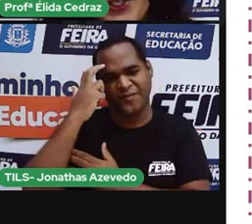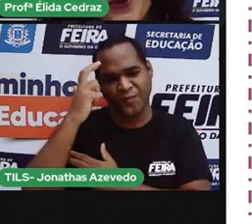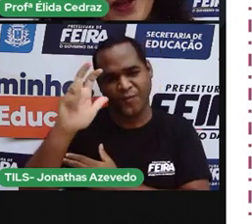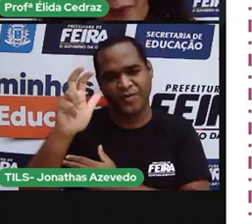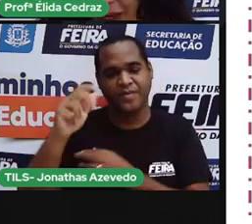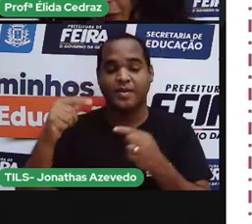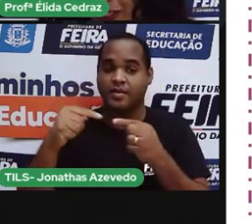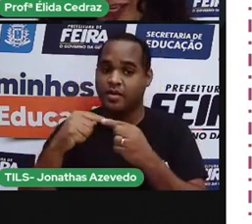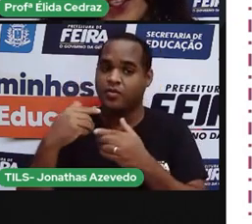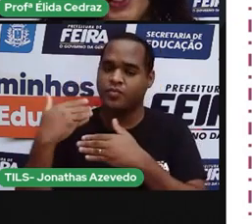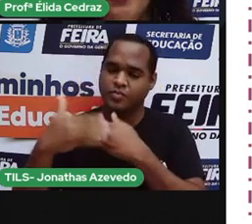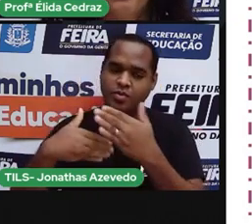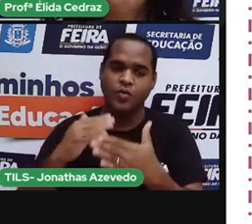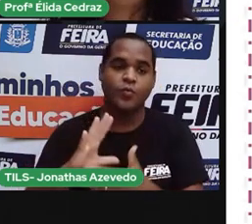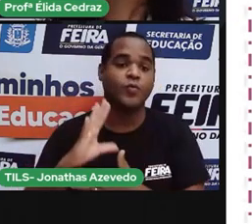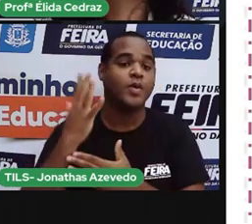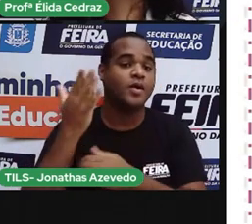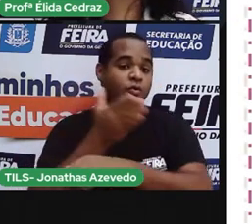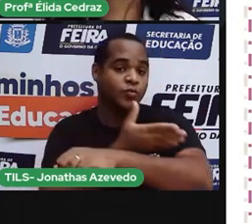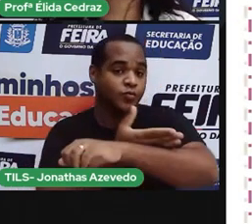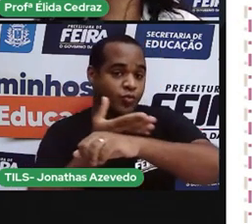tradicional da nossa região.